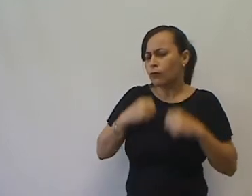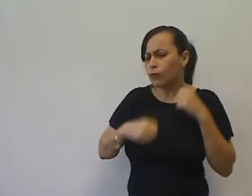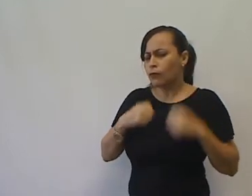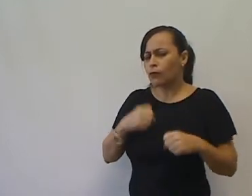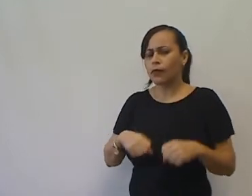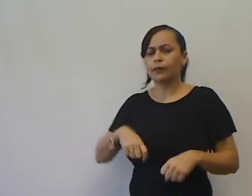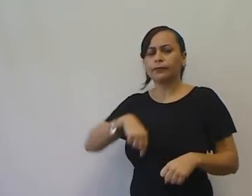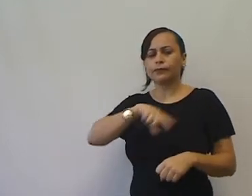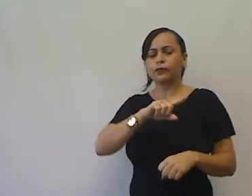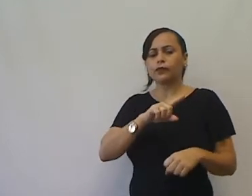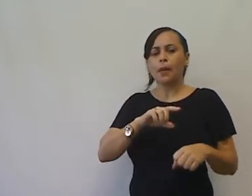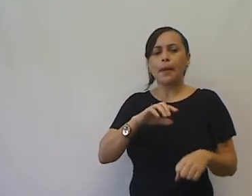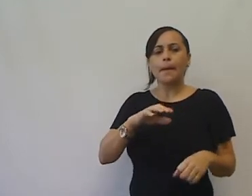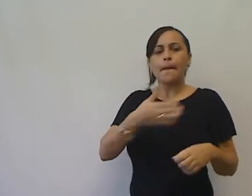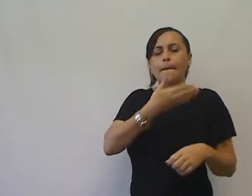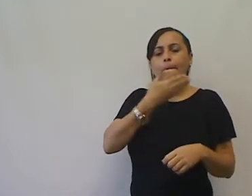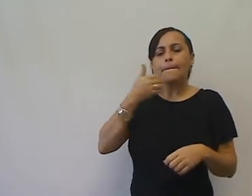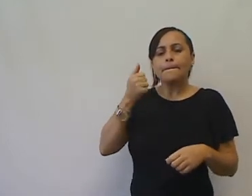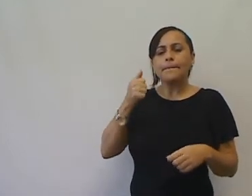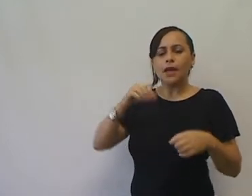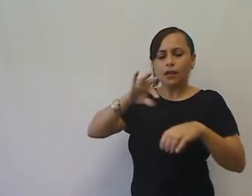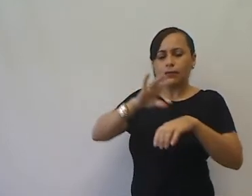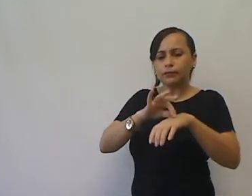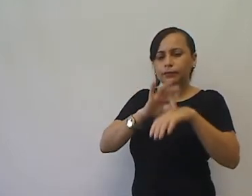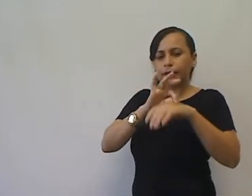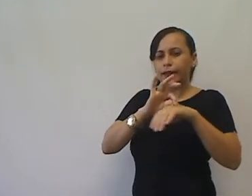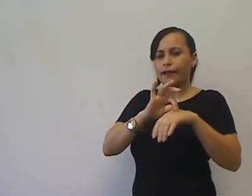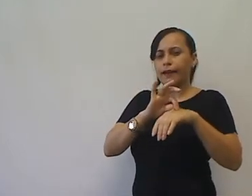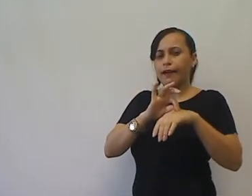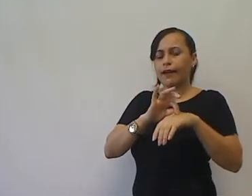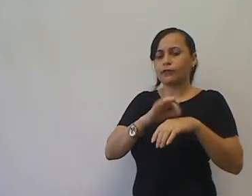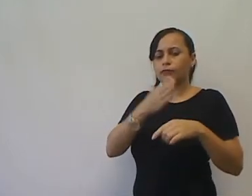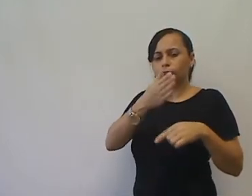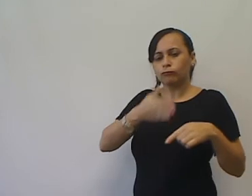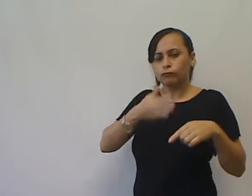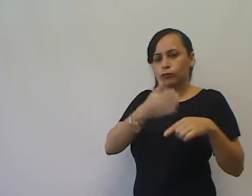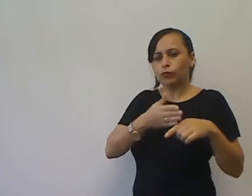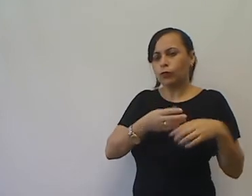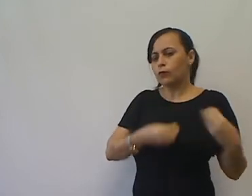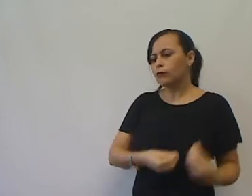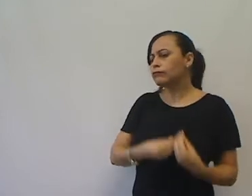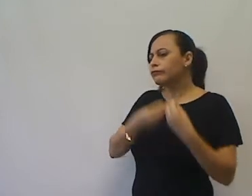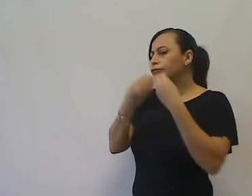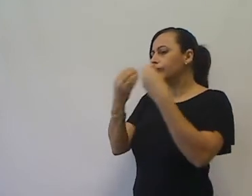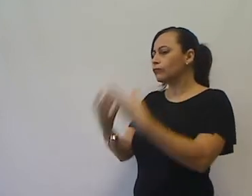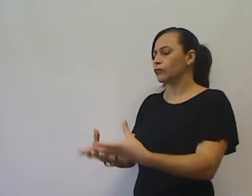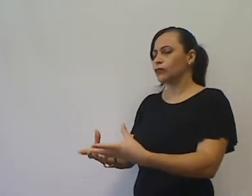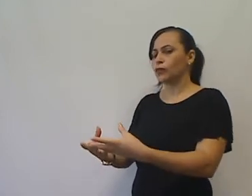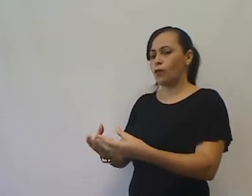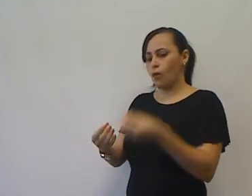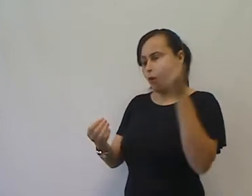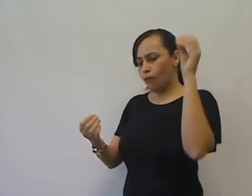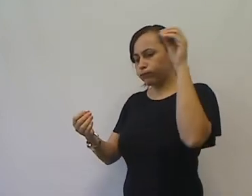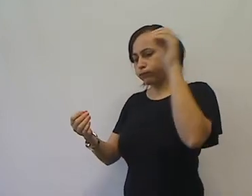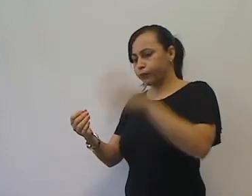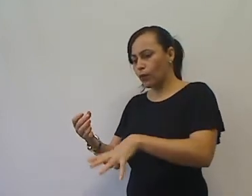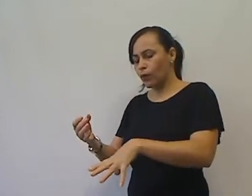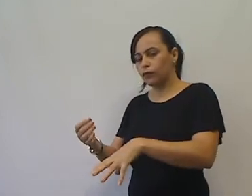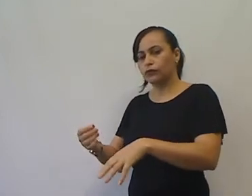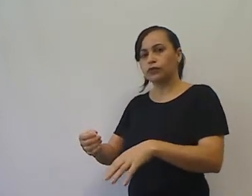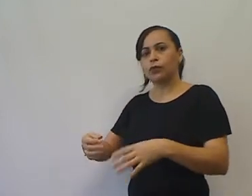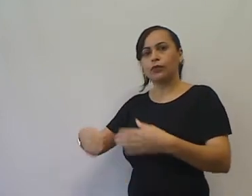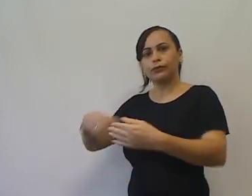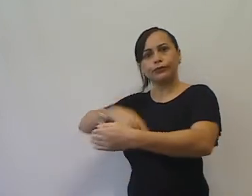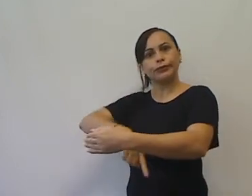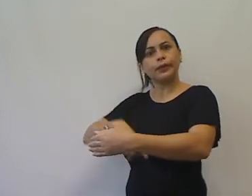o melhor pedaço de tolcinho, o melhor pedaço de carne seca. Chegou correndo, nem esperou o Pedro Malazarte tirar um